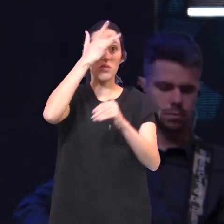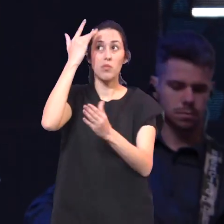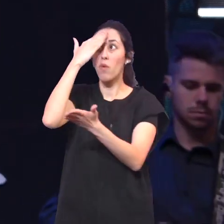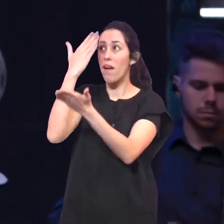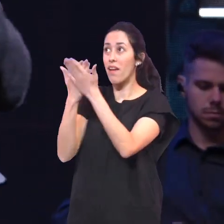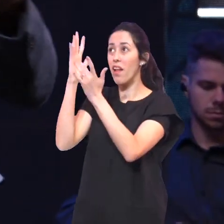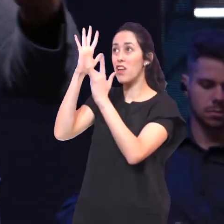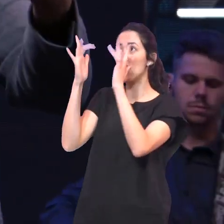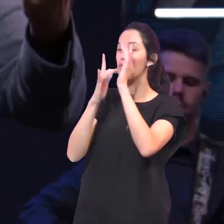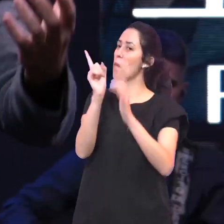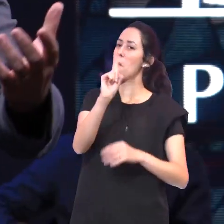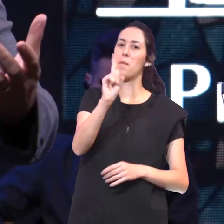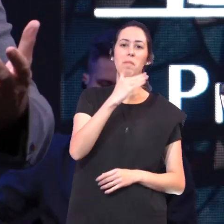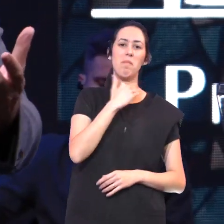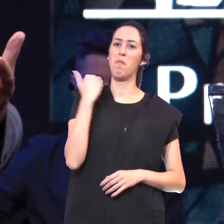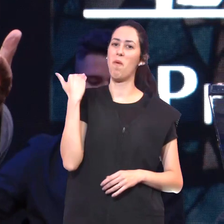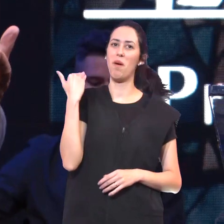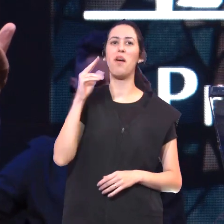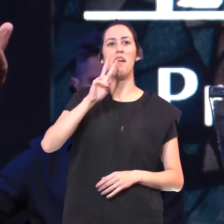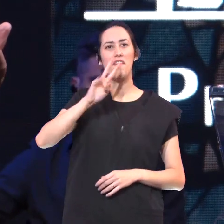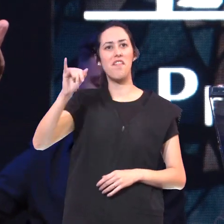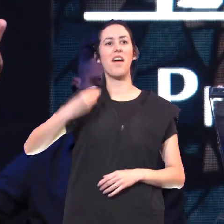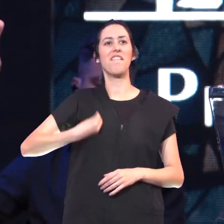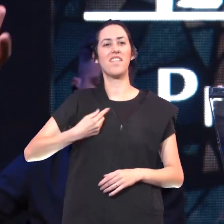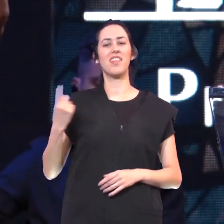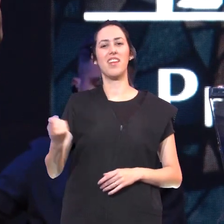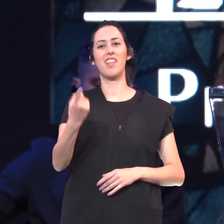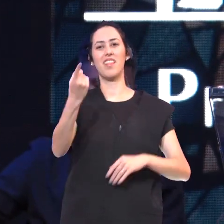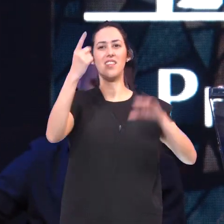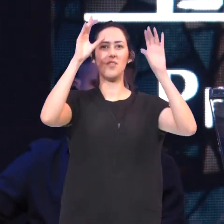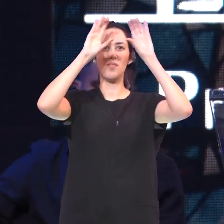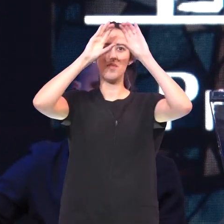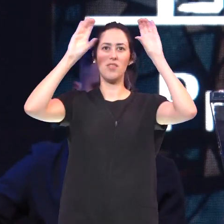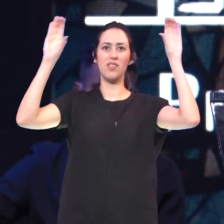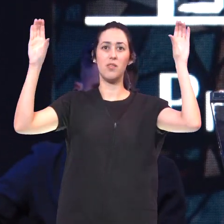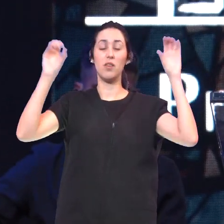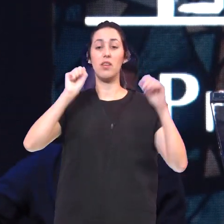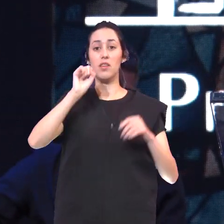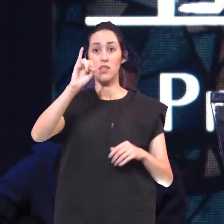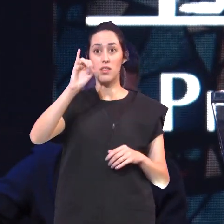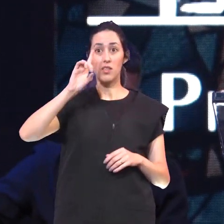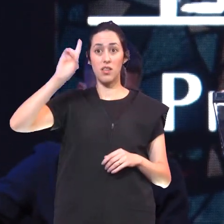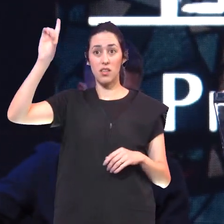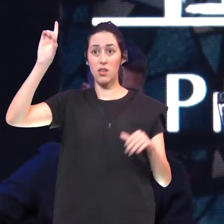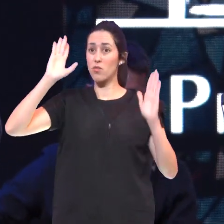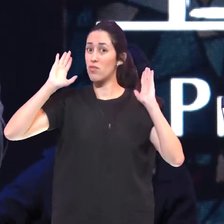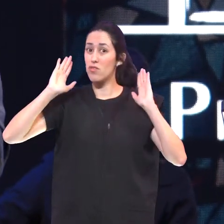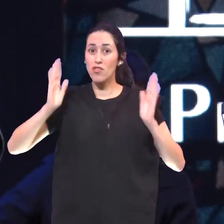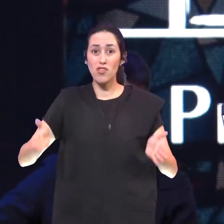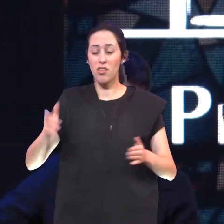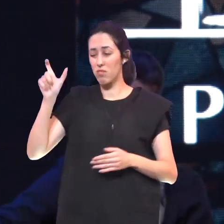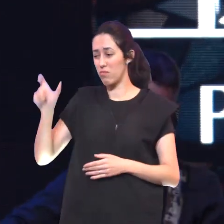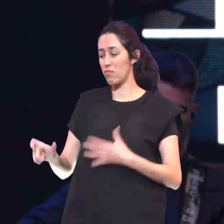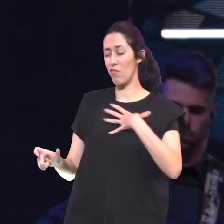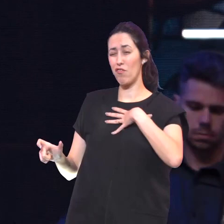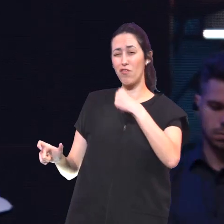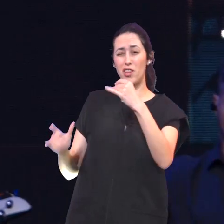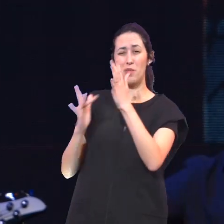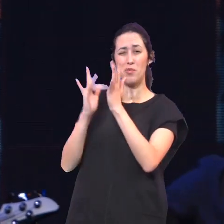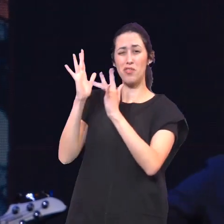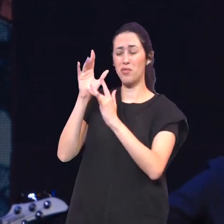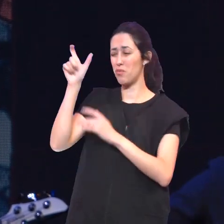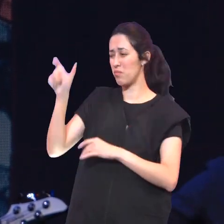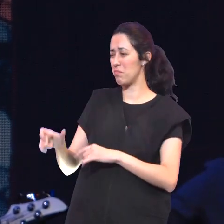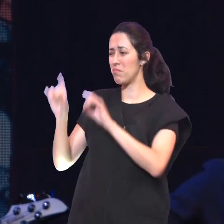tenha A vida eterna Se Deus Já entregou O que é mais caro Para Ele Que é o Seu